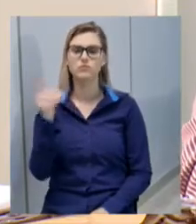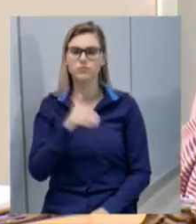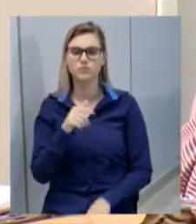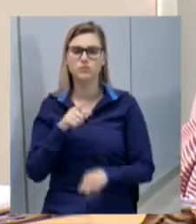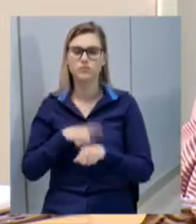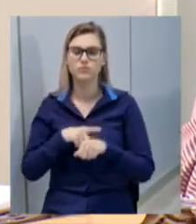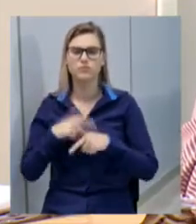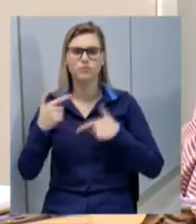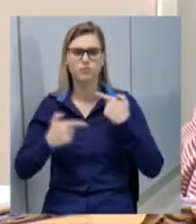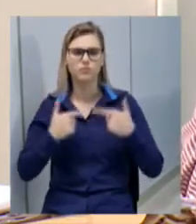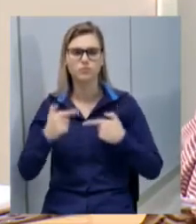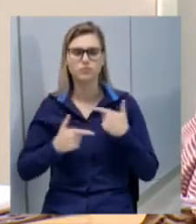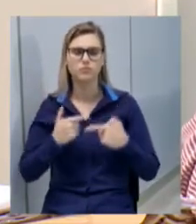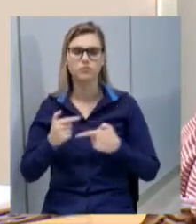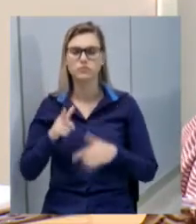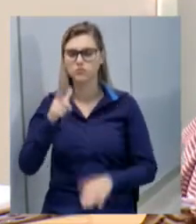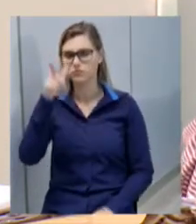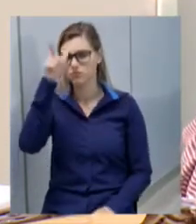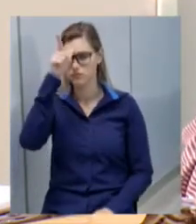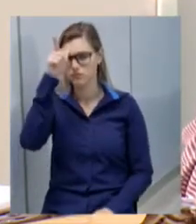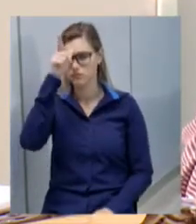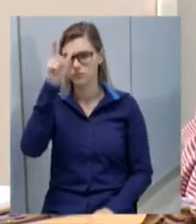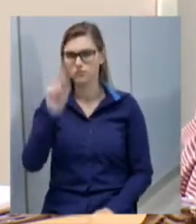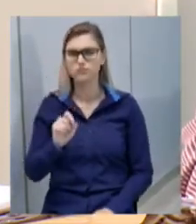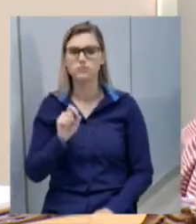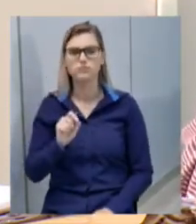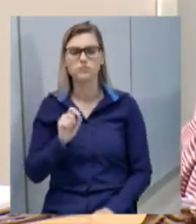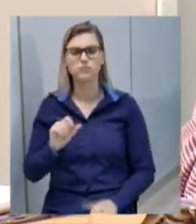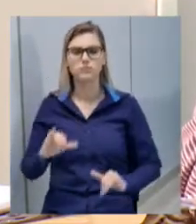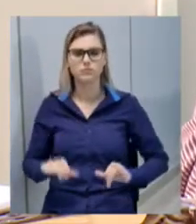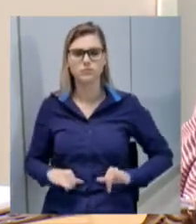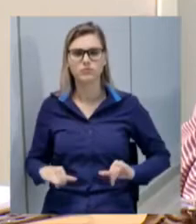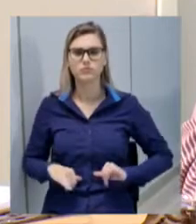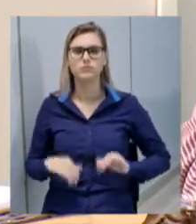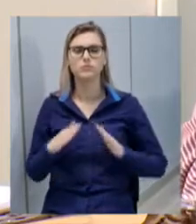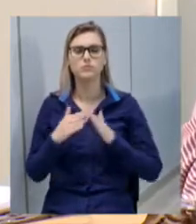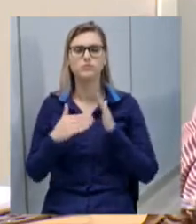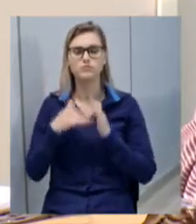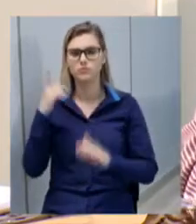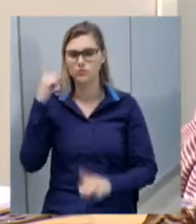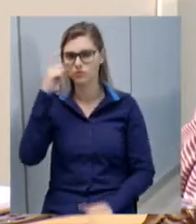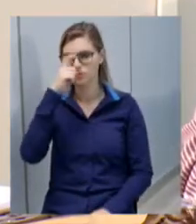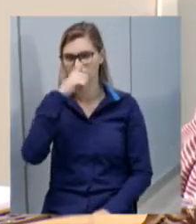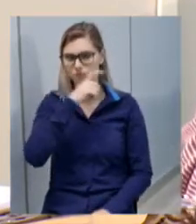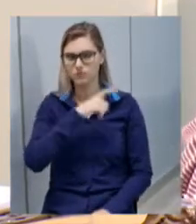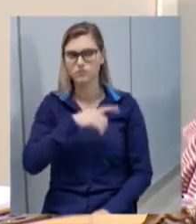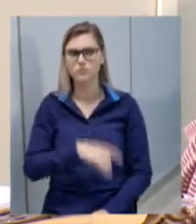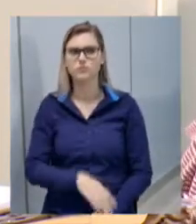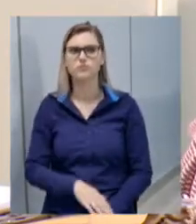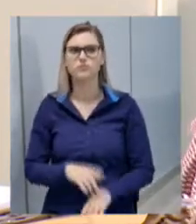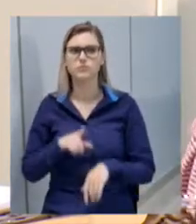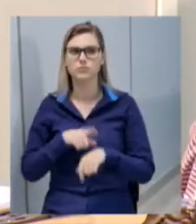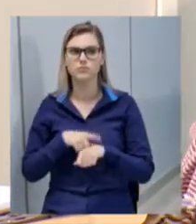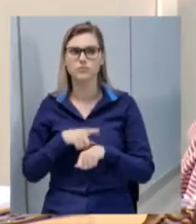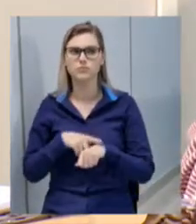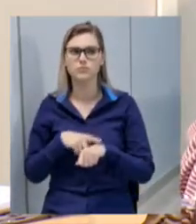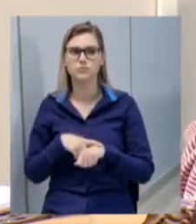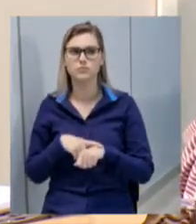de guerra da Alemanha que enfrentou todas aquelas dificuldades lá no período